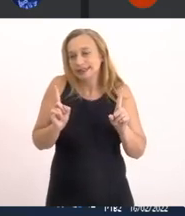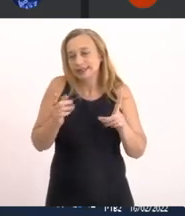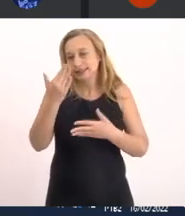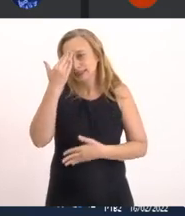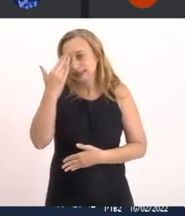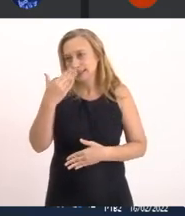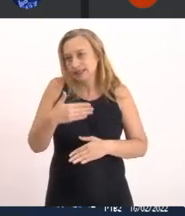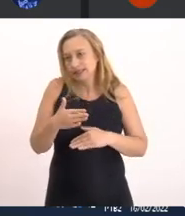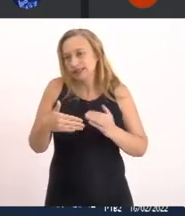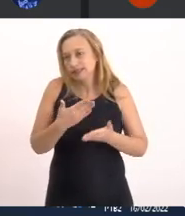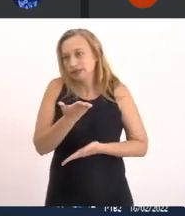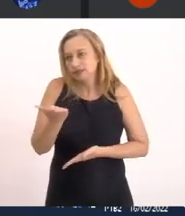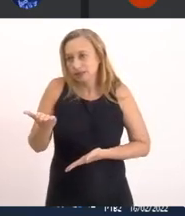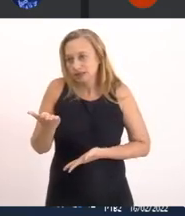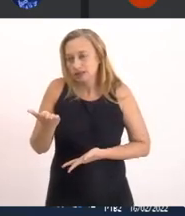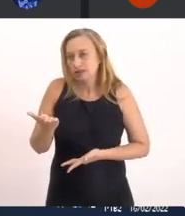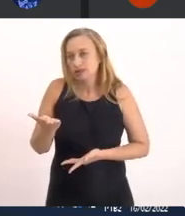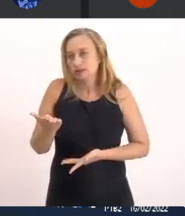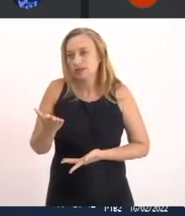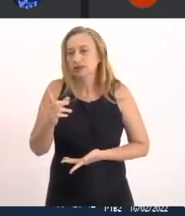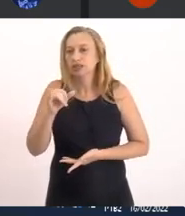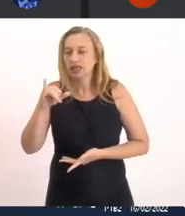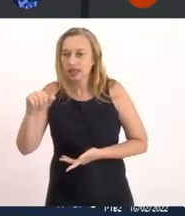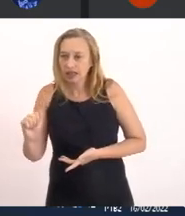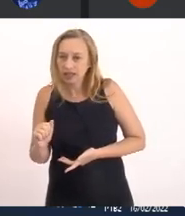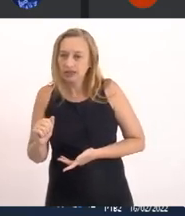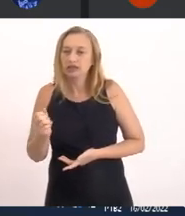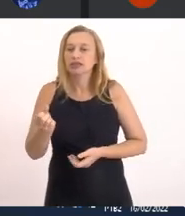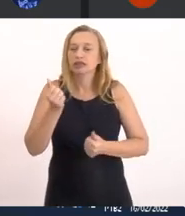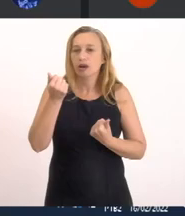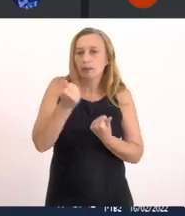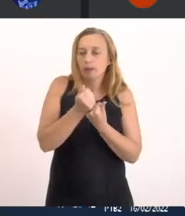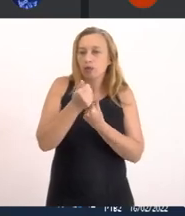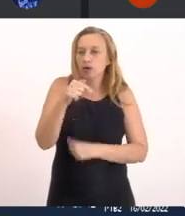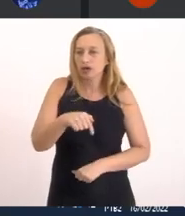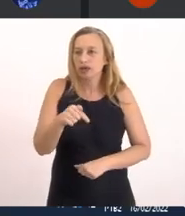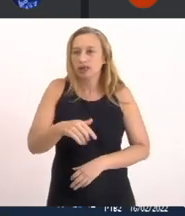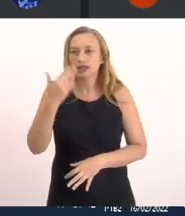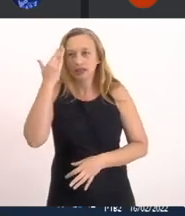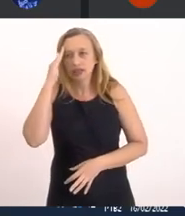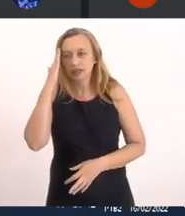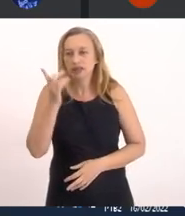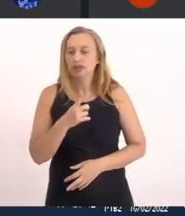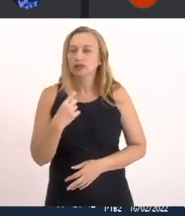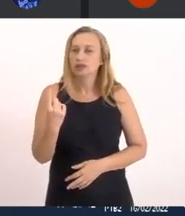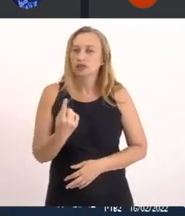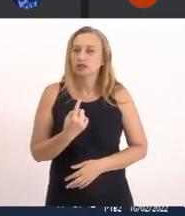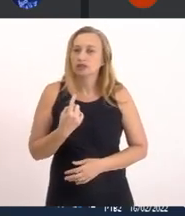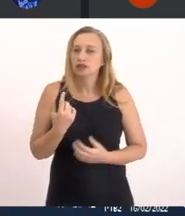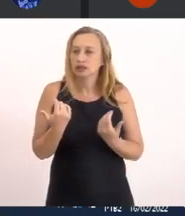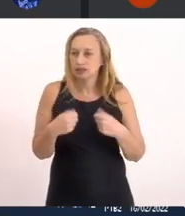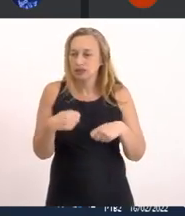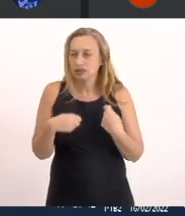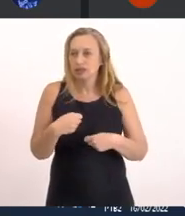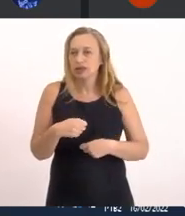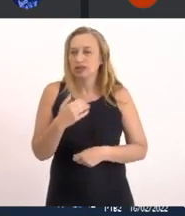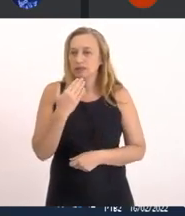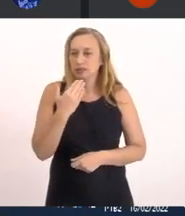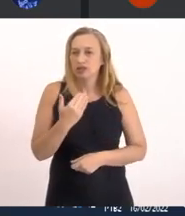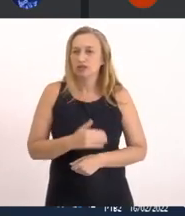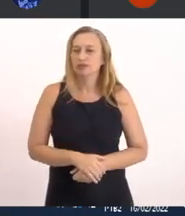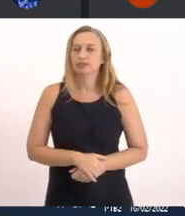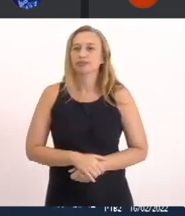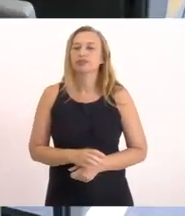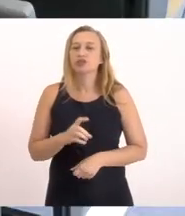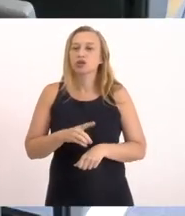agradeço A vocês E agradeço Ao INEP Esse apoio Que entendeu A nossa Solicitação Doutor